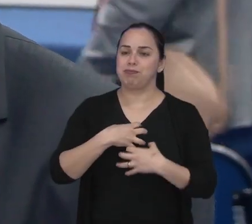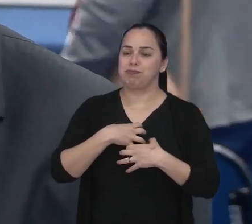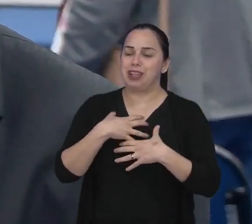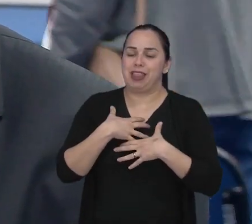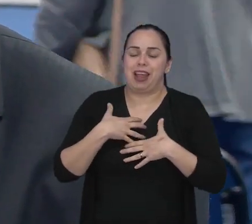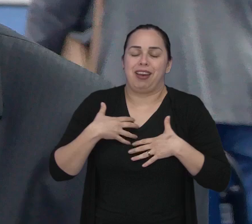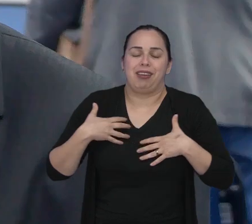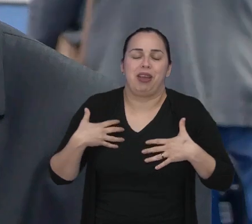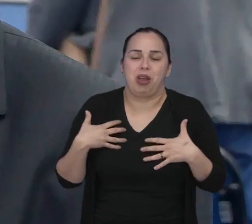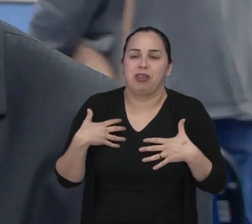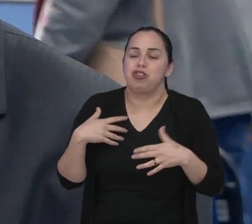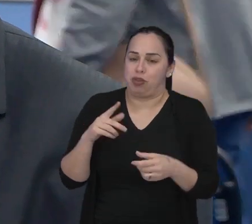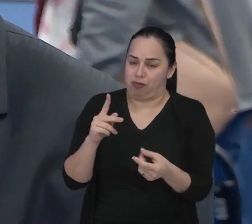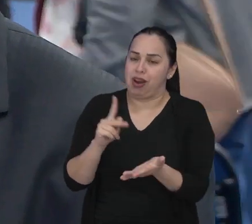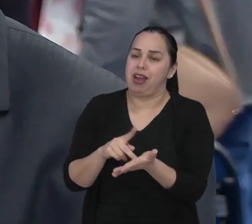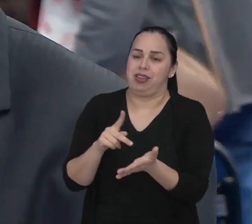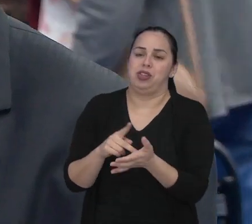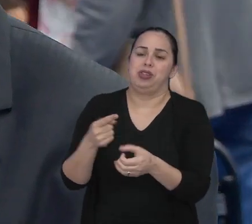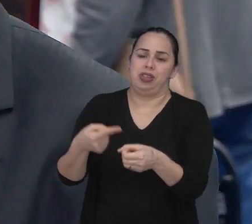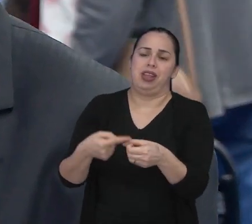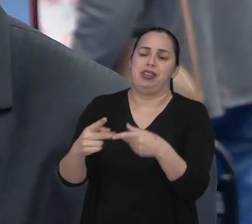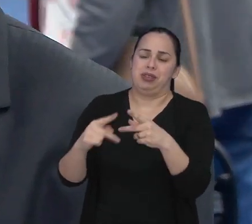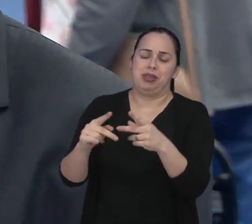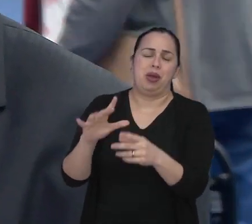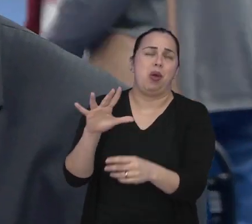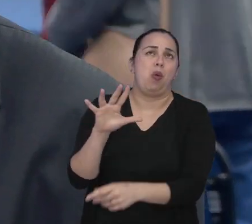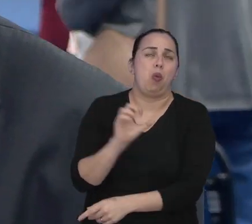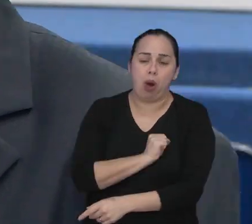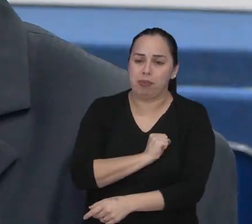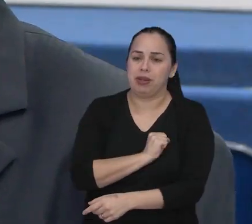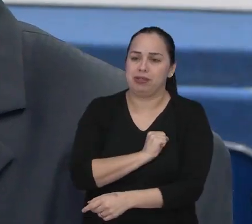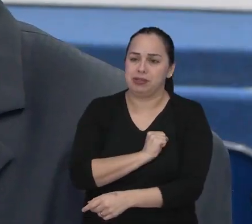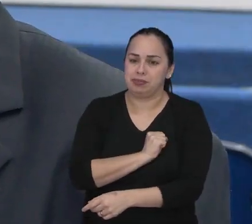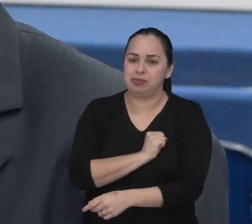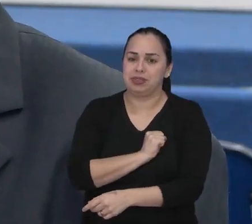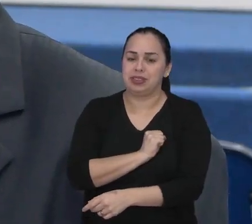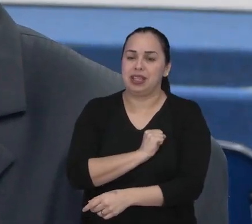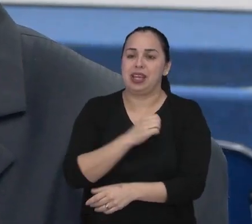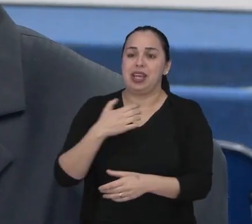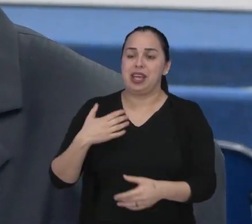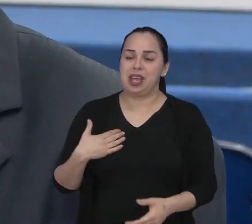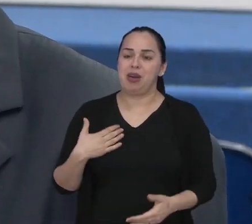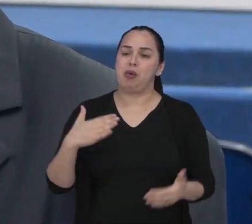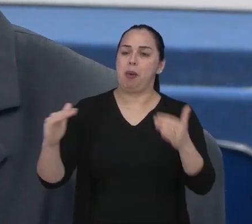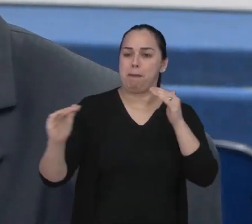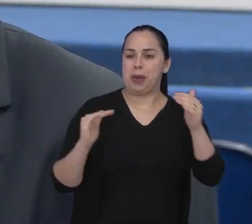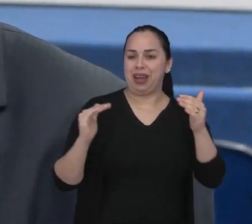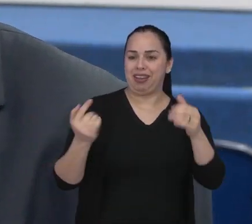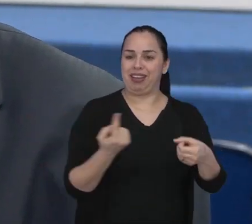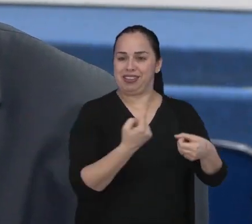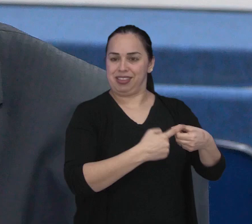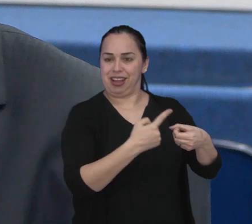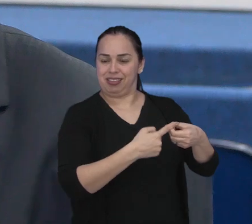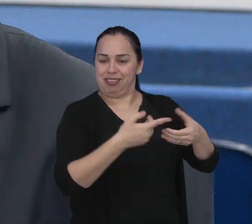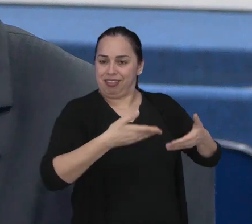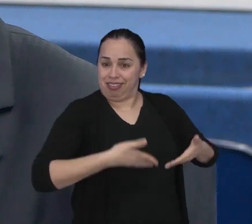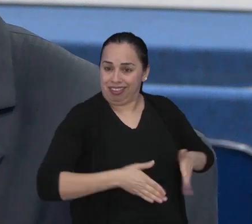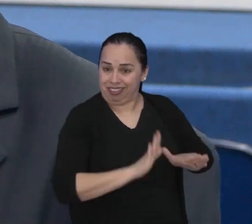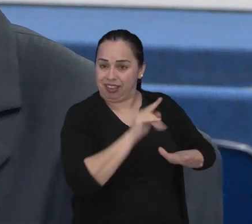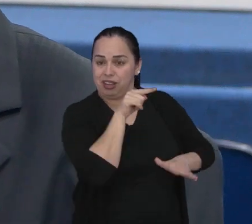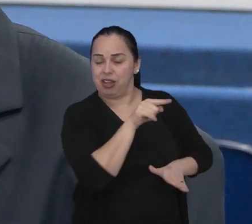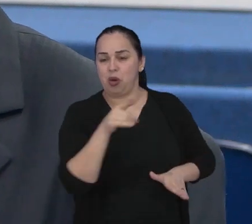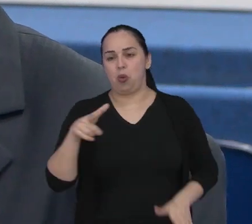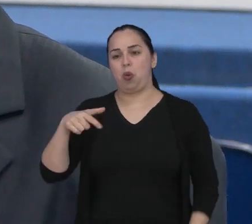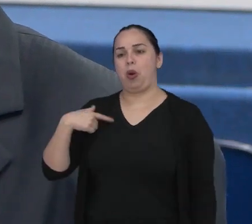alegria é minha, eu sou apaixonado por essa cidade, sempre fui apaixonado. Eu sou mais joseense que santa ritença, moro